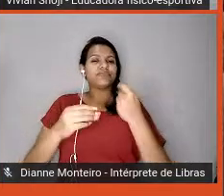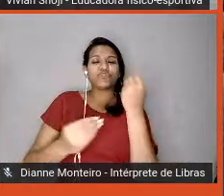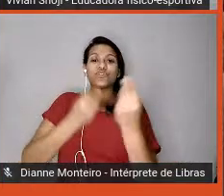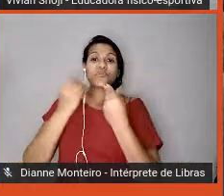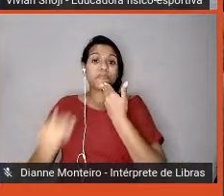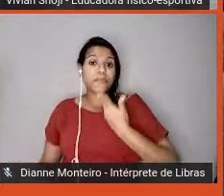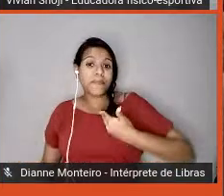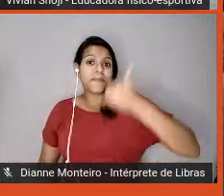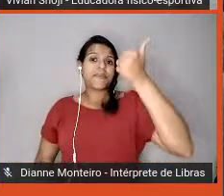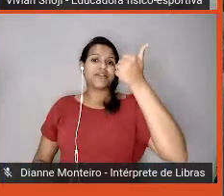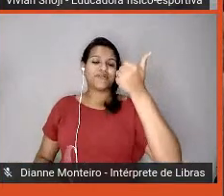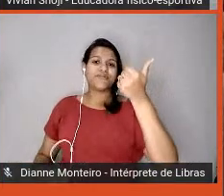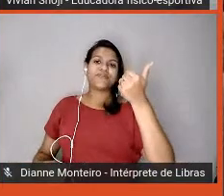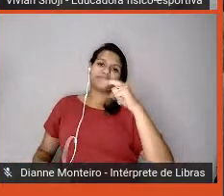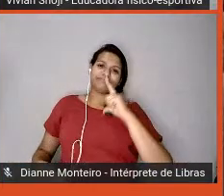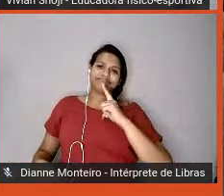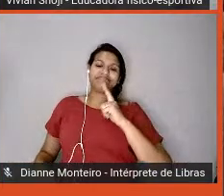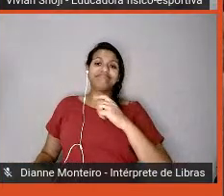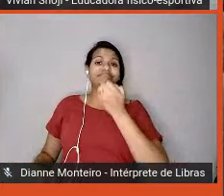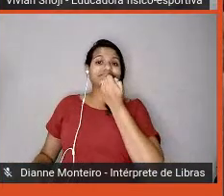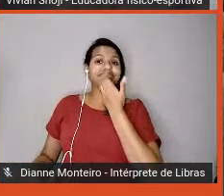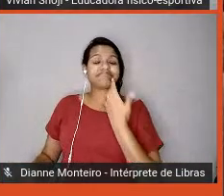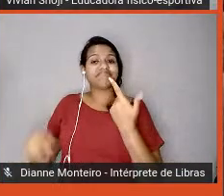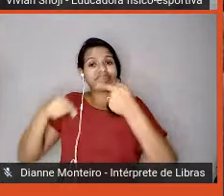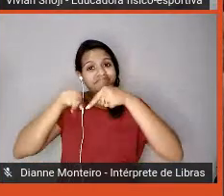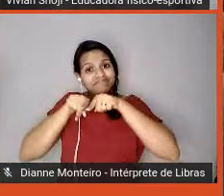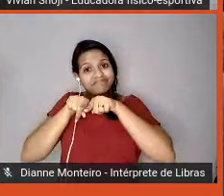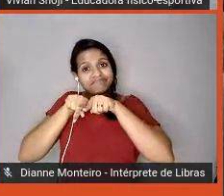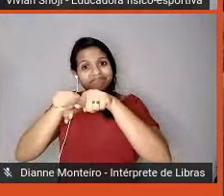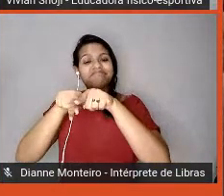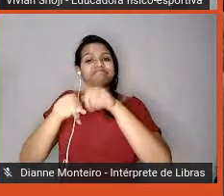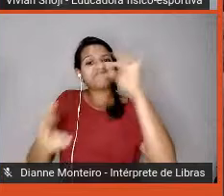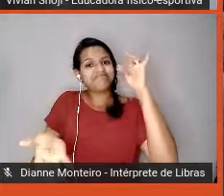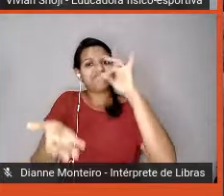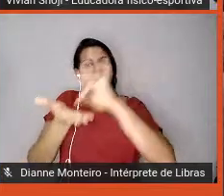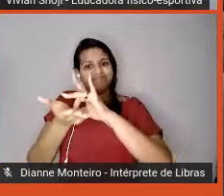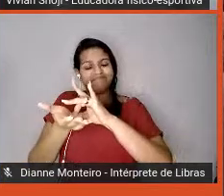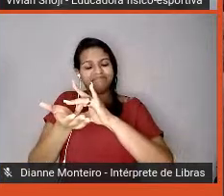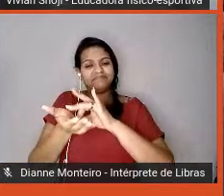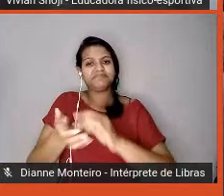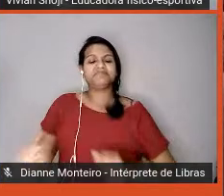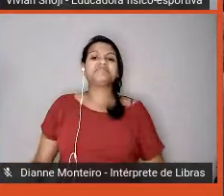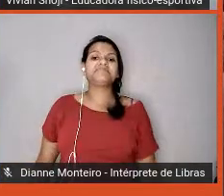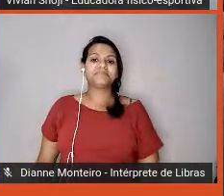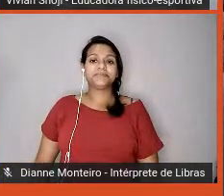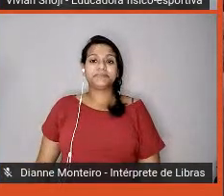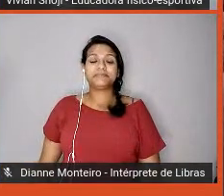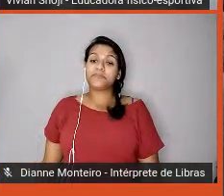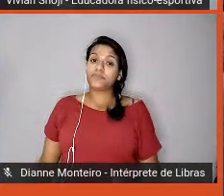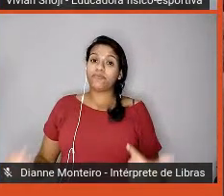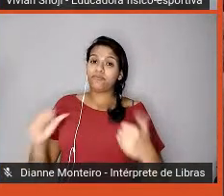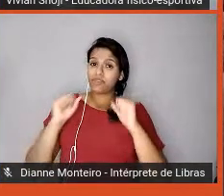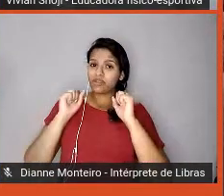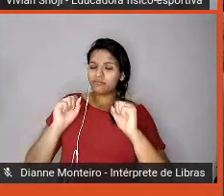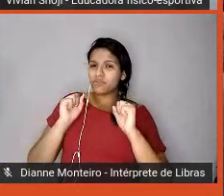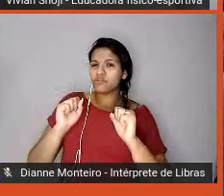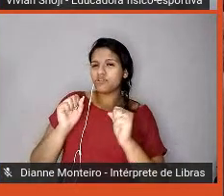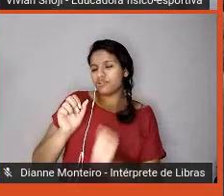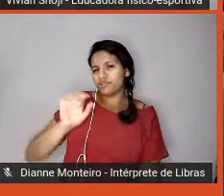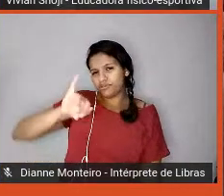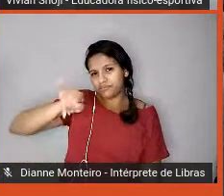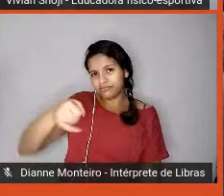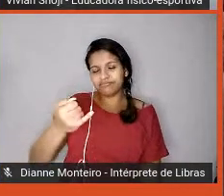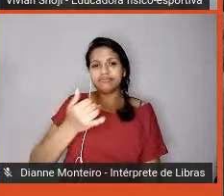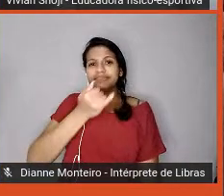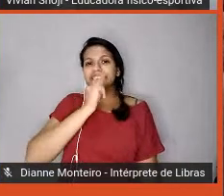Isso vai criar esse vínculo verdadeiro com essa organização. A gente pode usar esses exemplos que eu